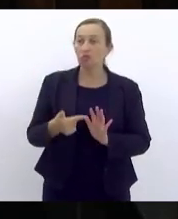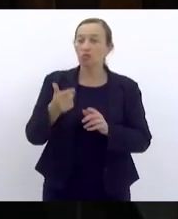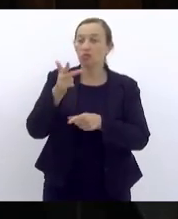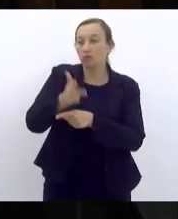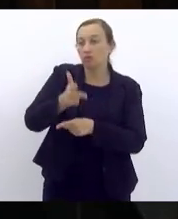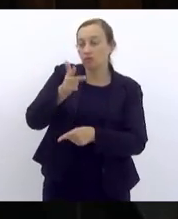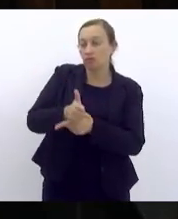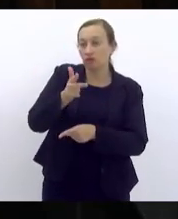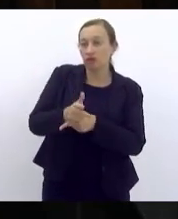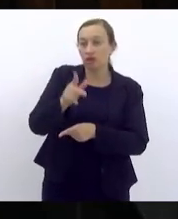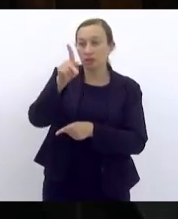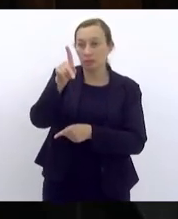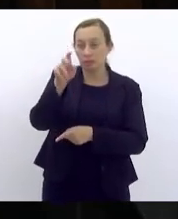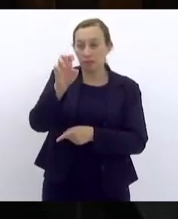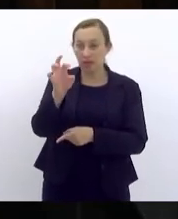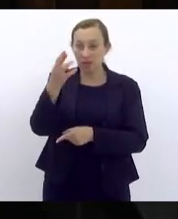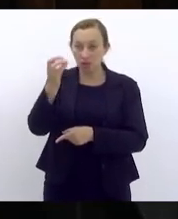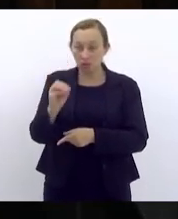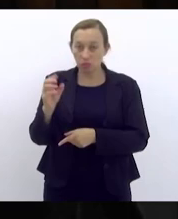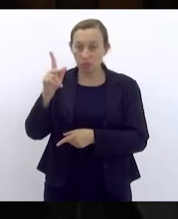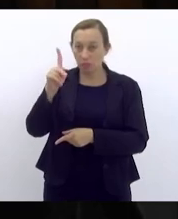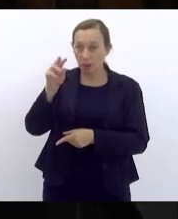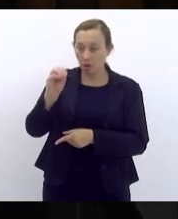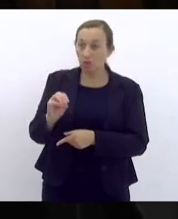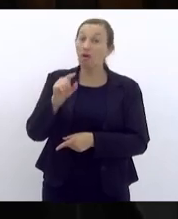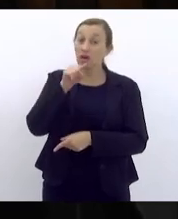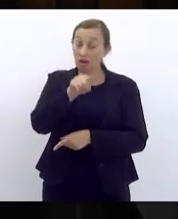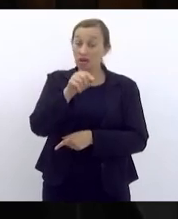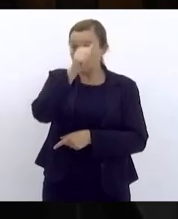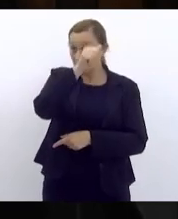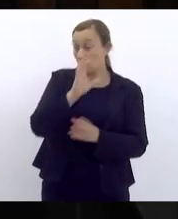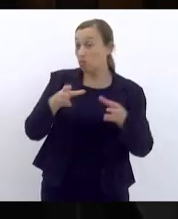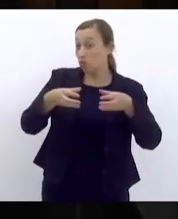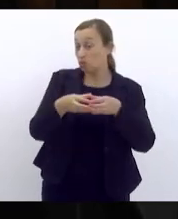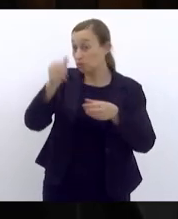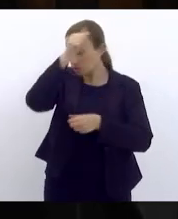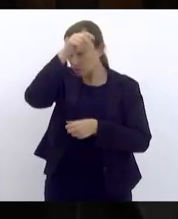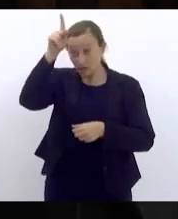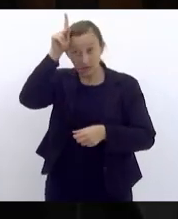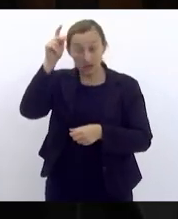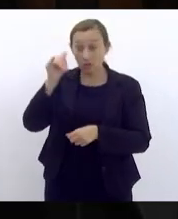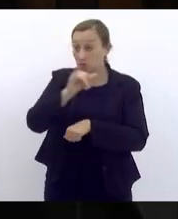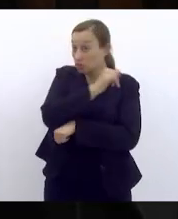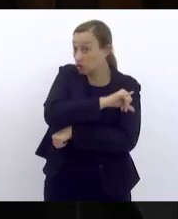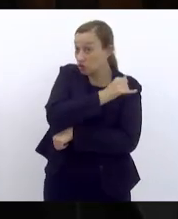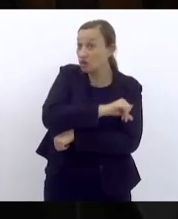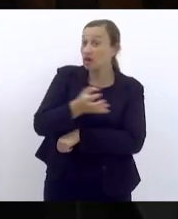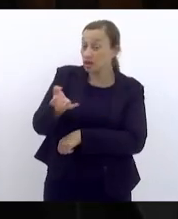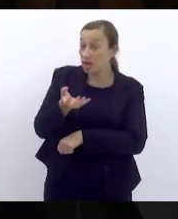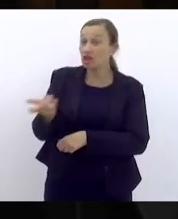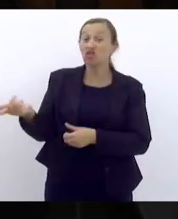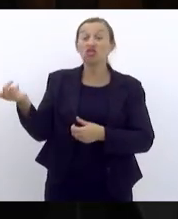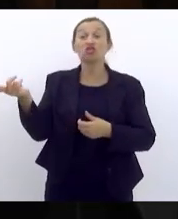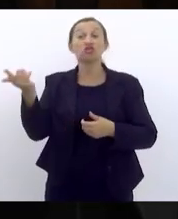Paulo esse é o grupo do prefeito do Rio de Janeiro que pretende se reeleger